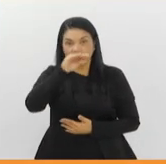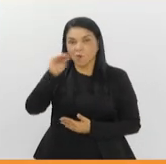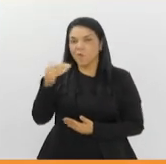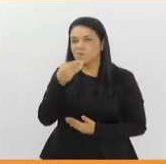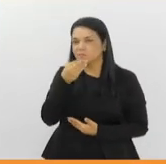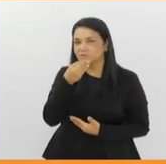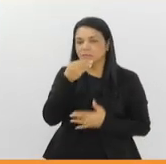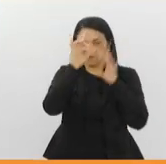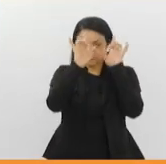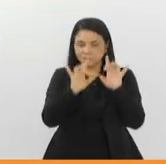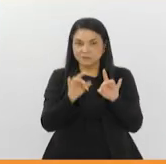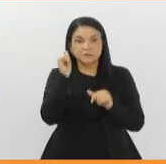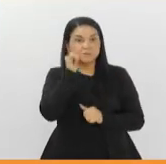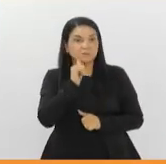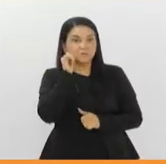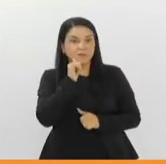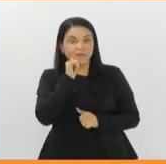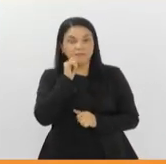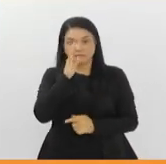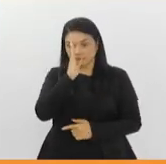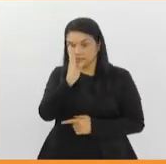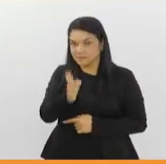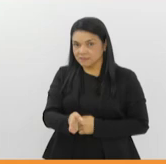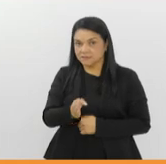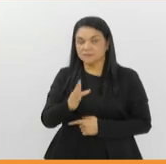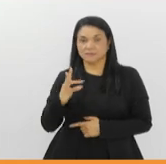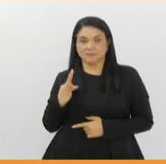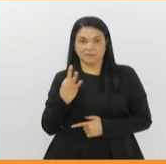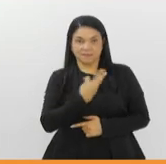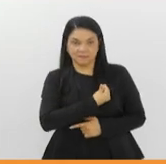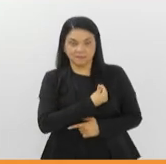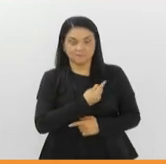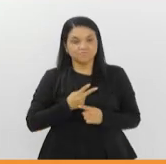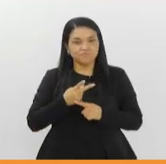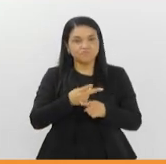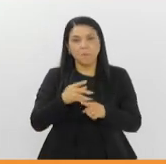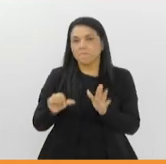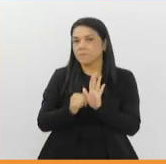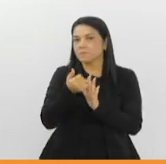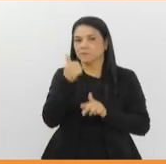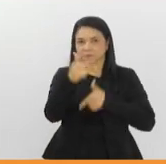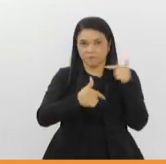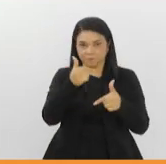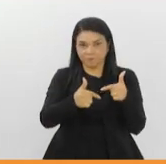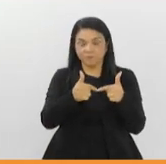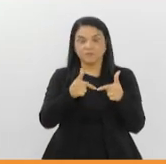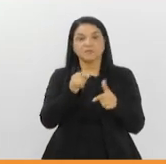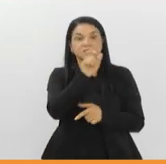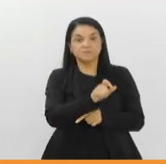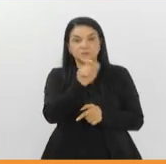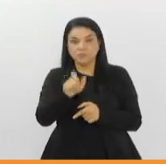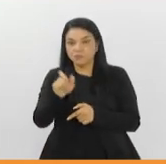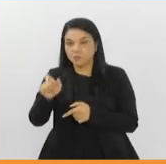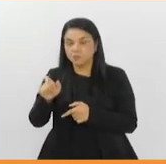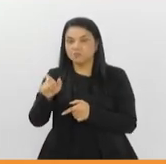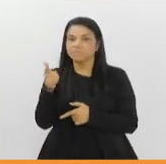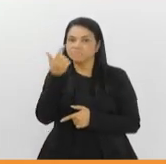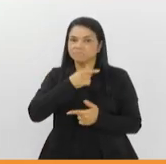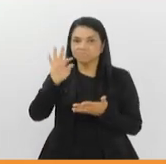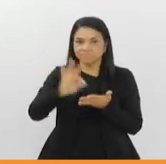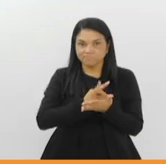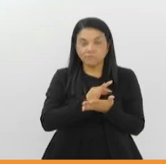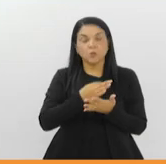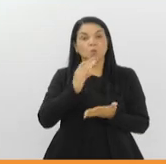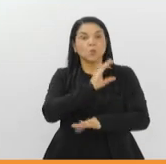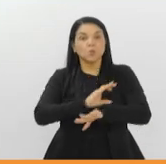exclusivas para jovens mulheres cis e trans que estão em busca do primeiro emprego. As 20 pessoas contempladas terão a possibilidade de fazer um curso